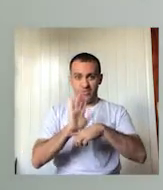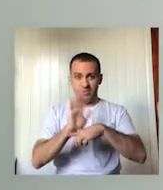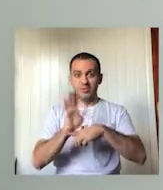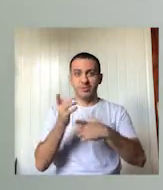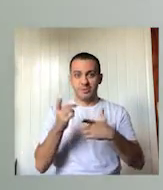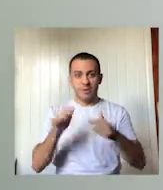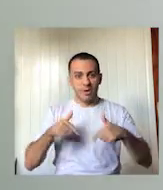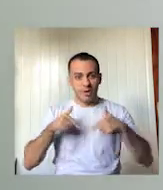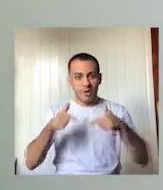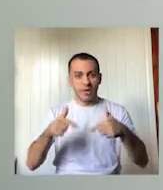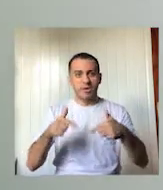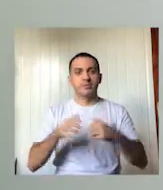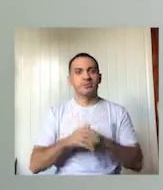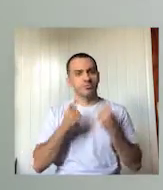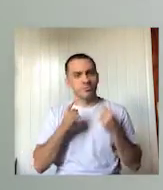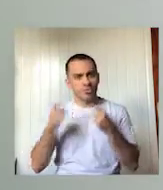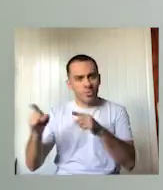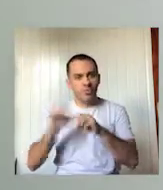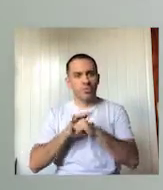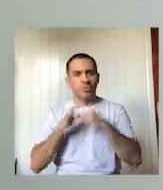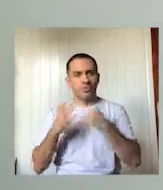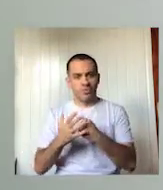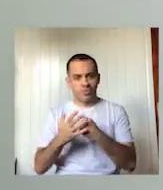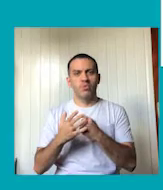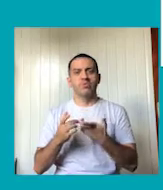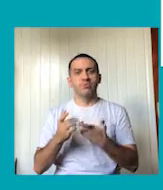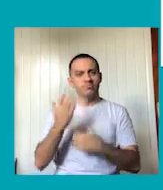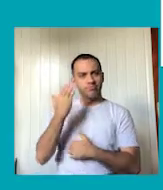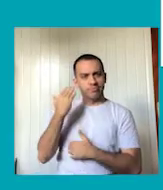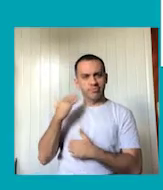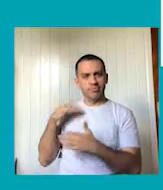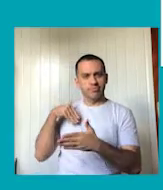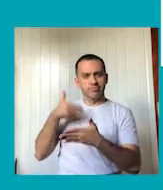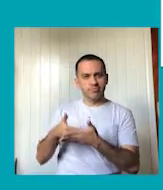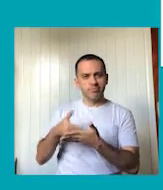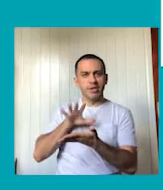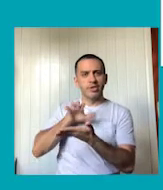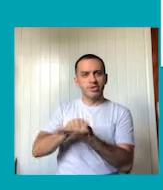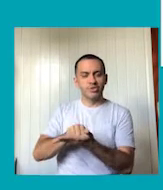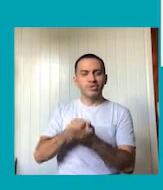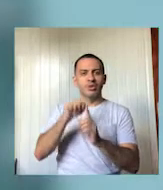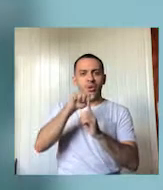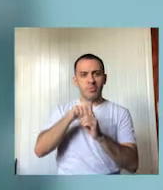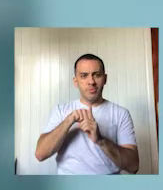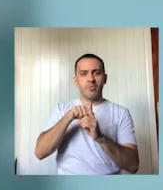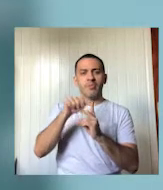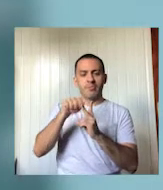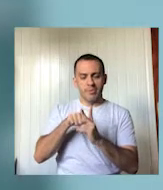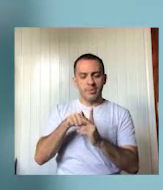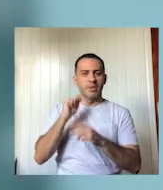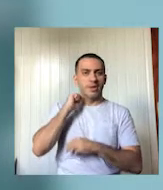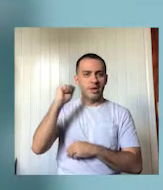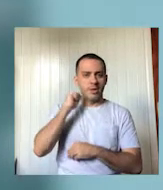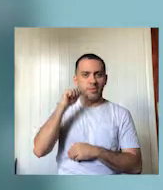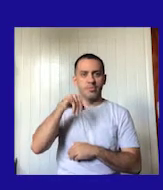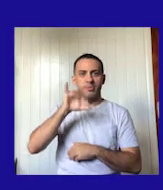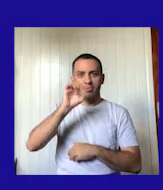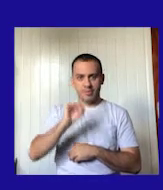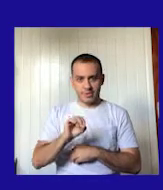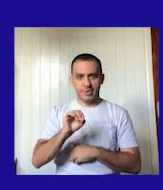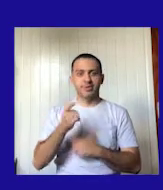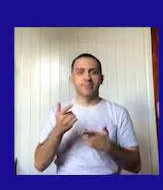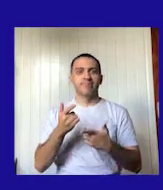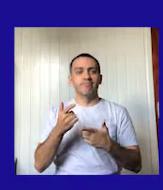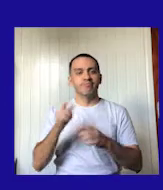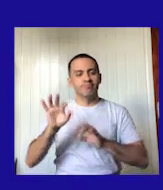combate ao coronavírus com registros dos meses de abril e maio. O material é uma produção da Assessoria Especial da